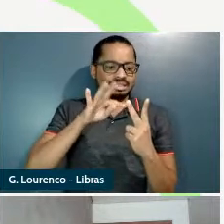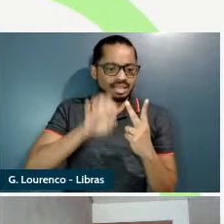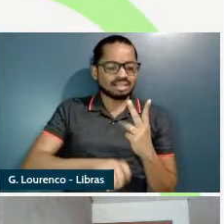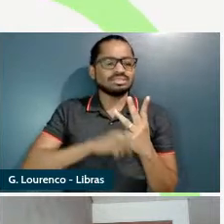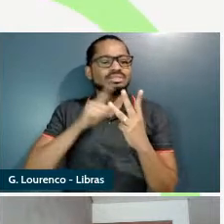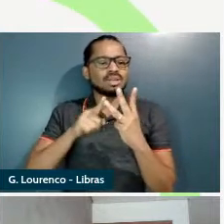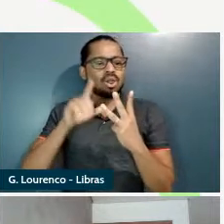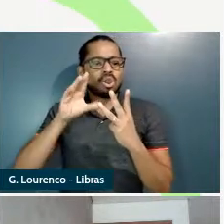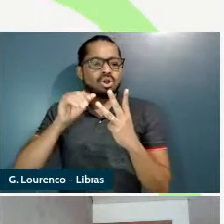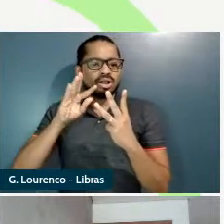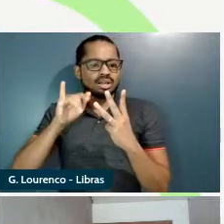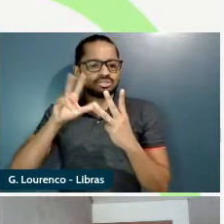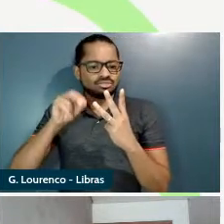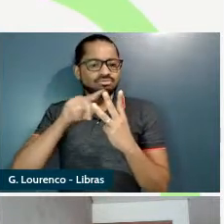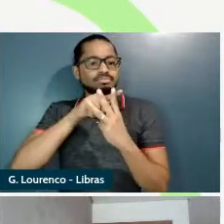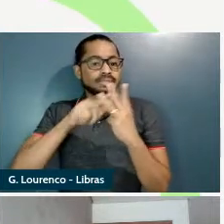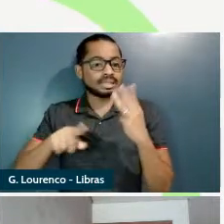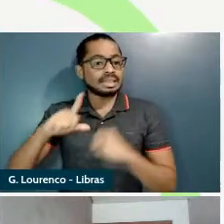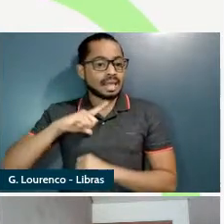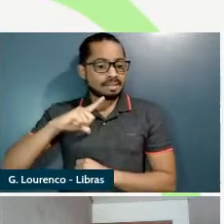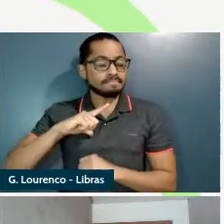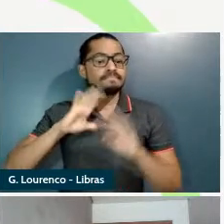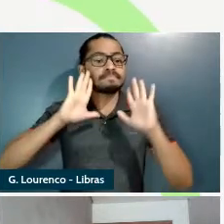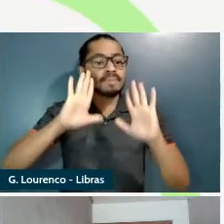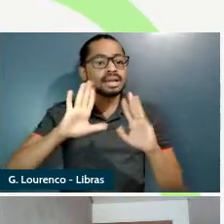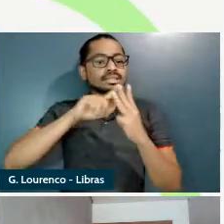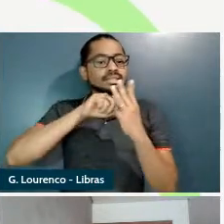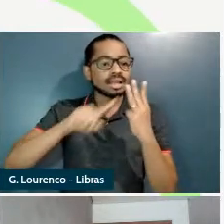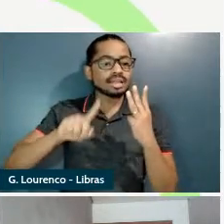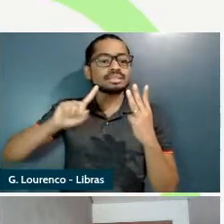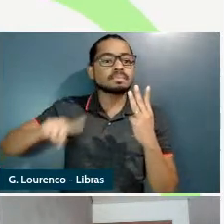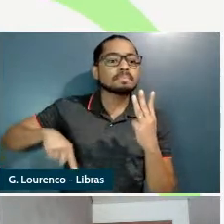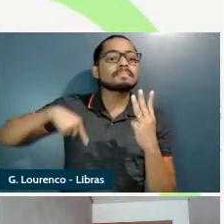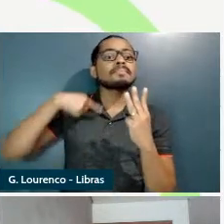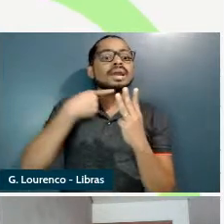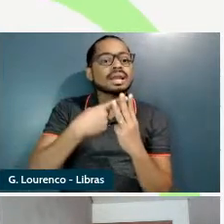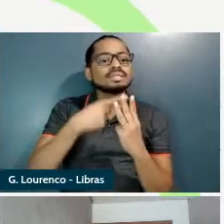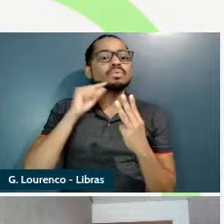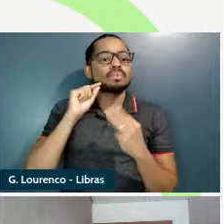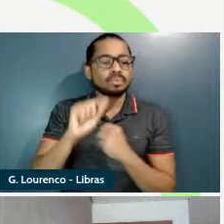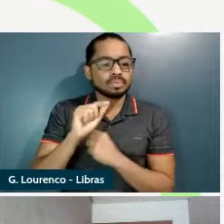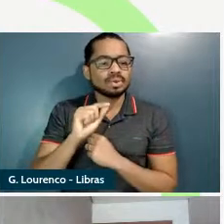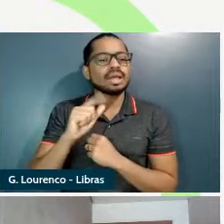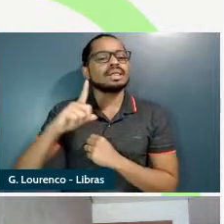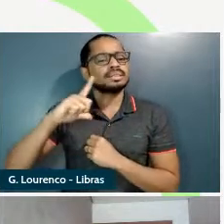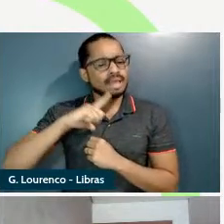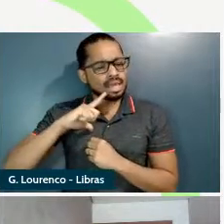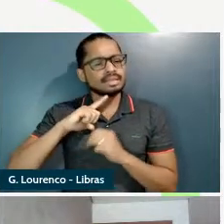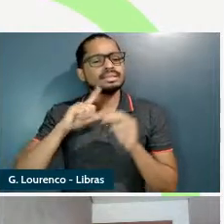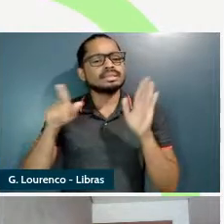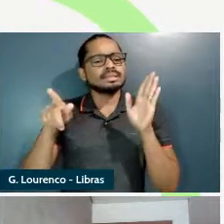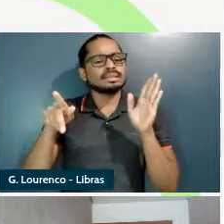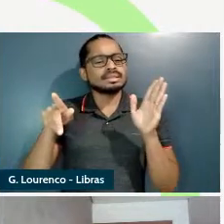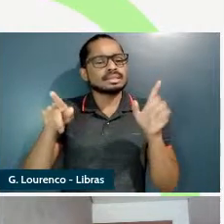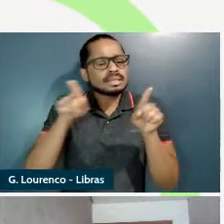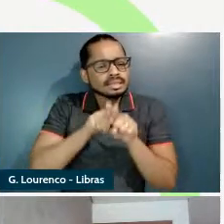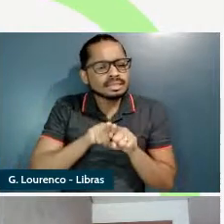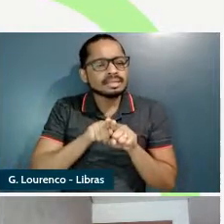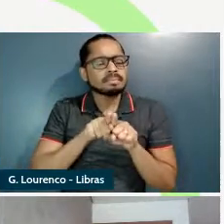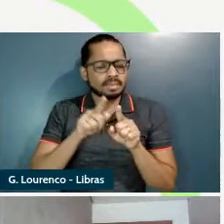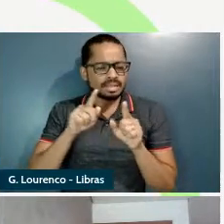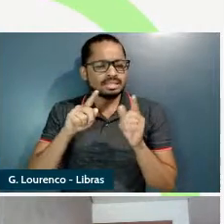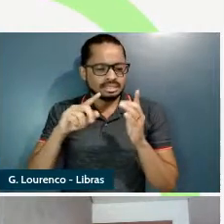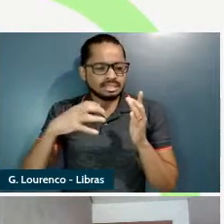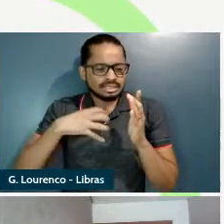casa só que além desse sentido da classe ele também apresenta um sentido mais específico no nível fine grain